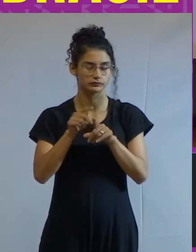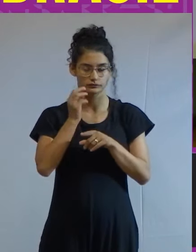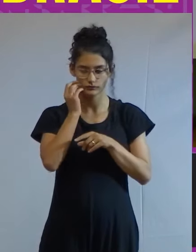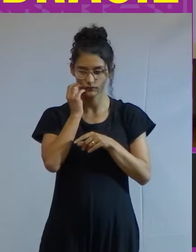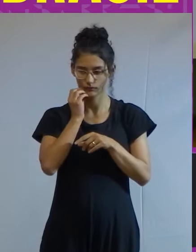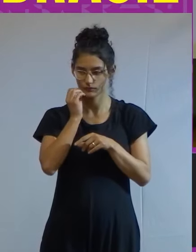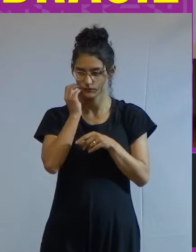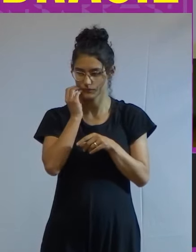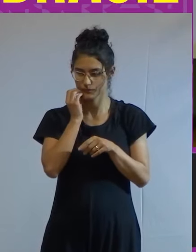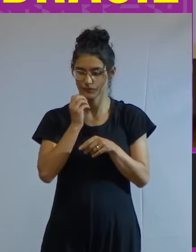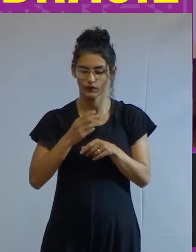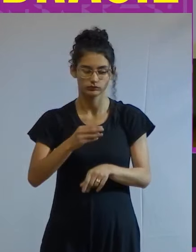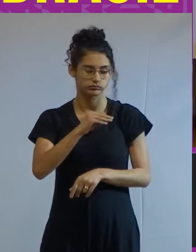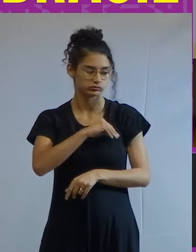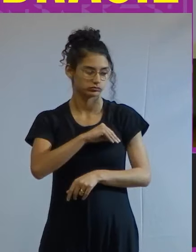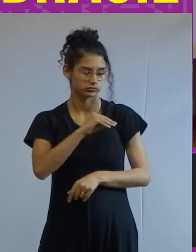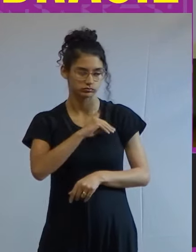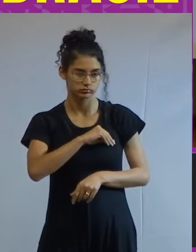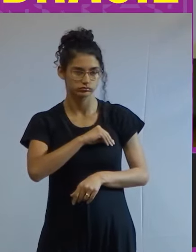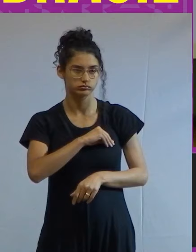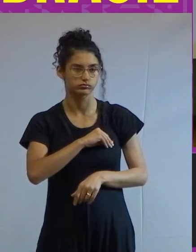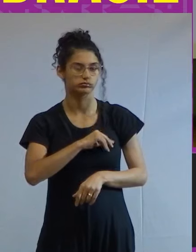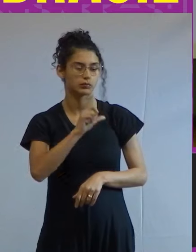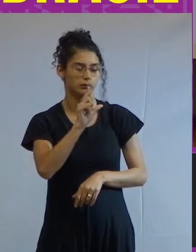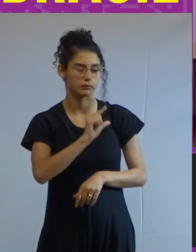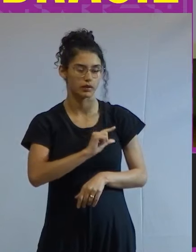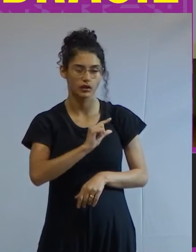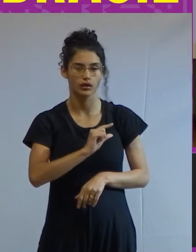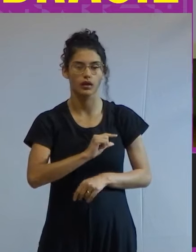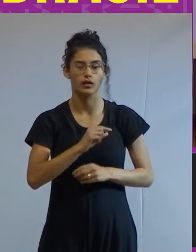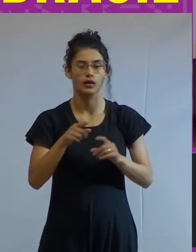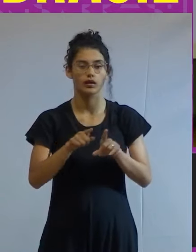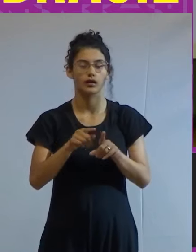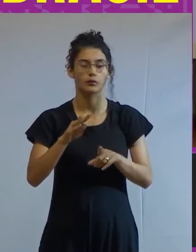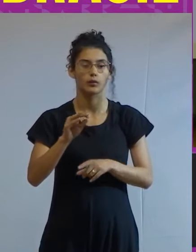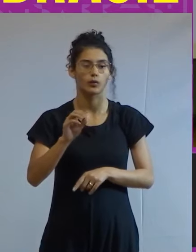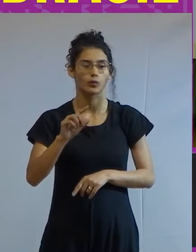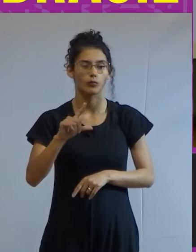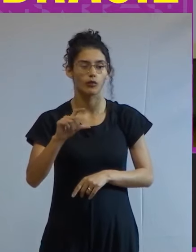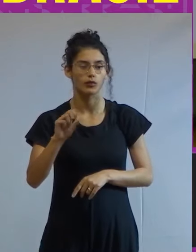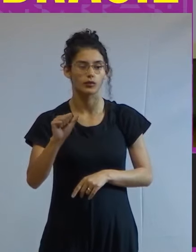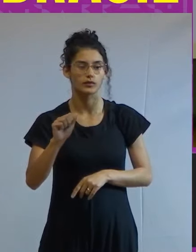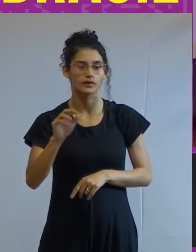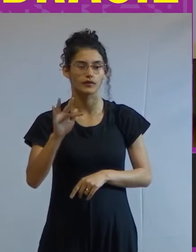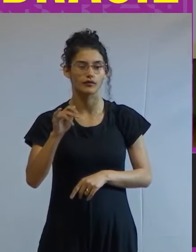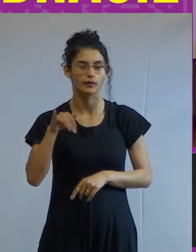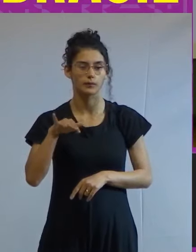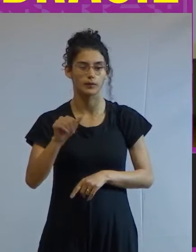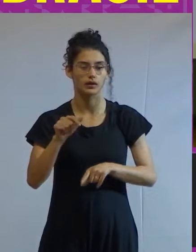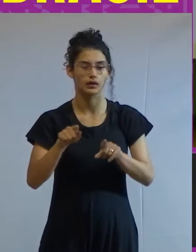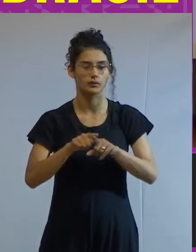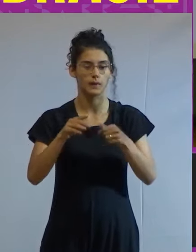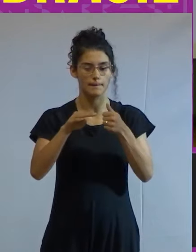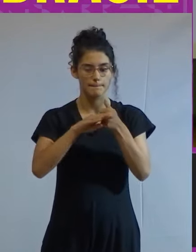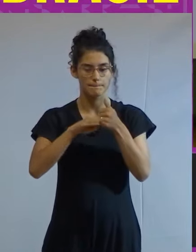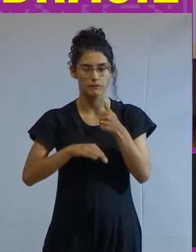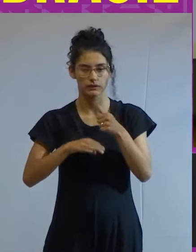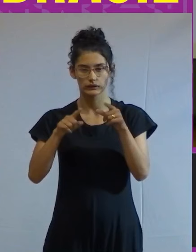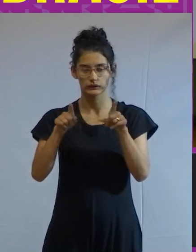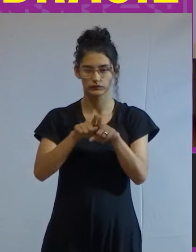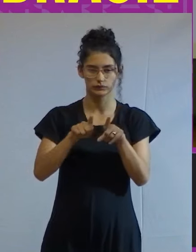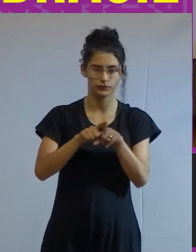ao salário mínimo e o Bolsa Família no seu rendimento médio corresponde a metade também